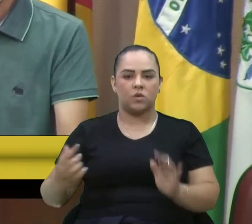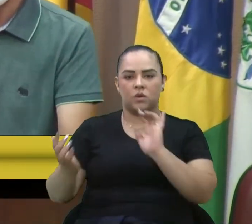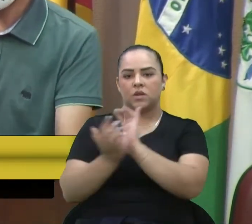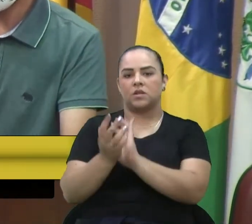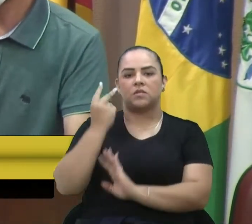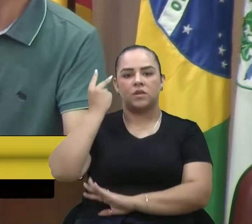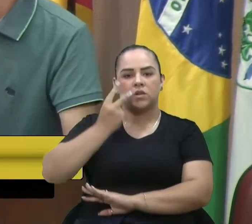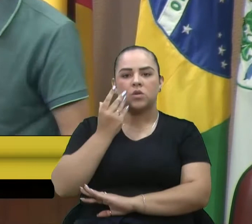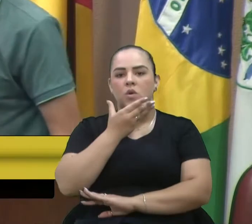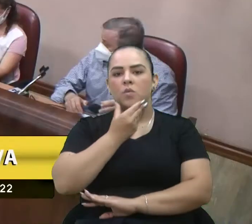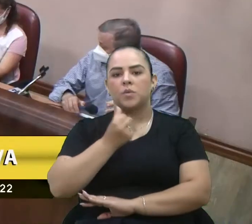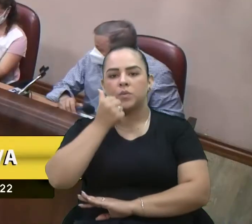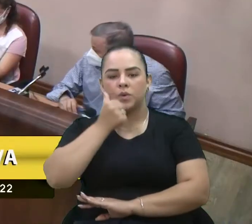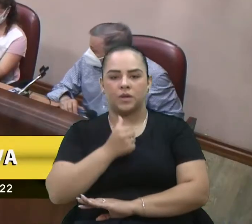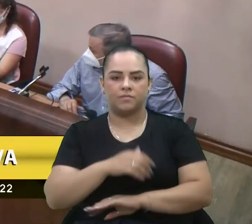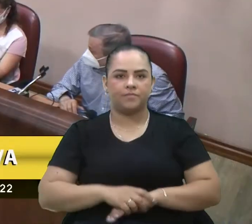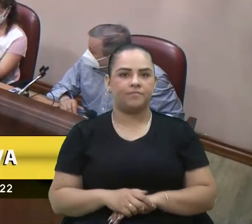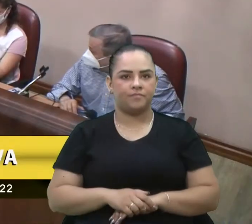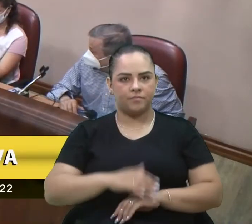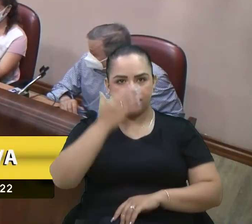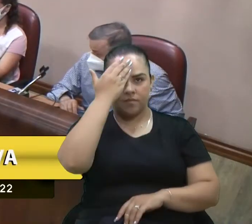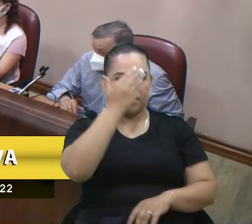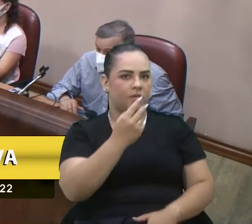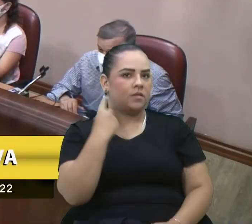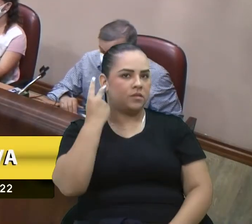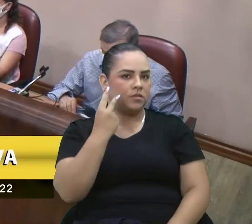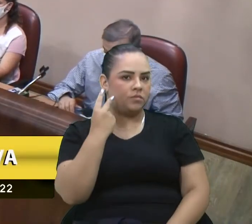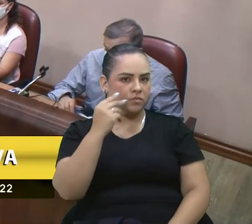vereadoras. Obrigada, vereador Juliano. Vereador Lucas.